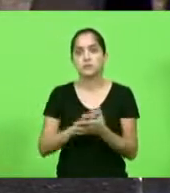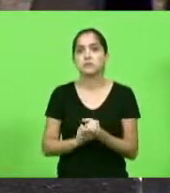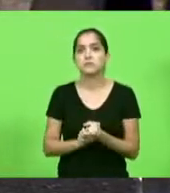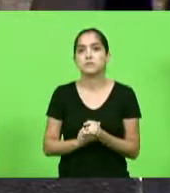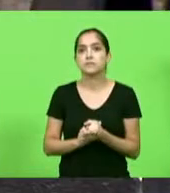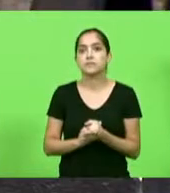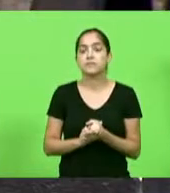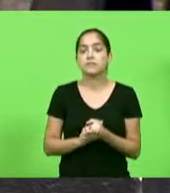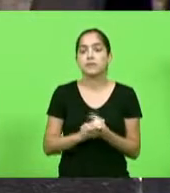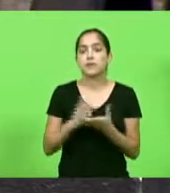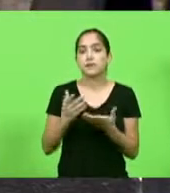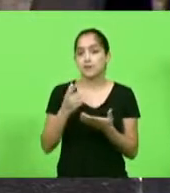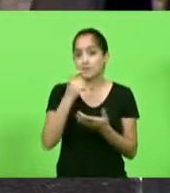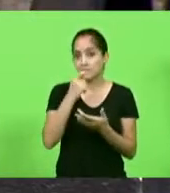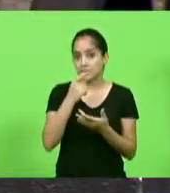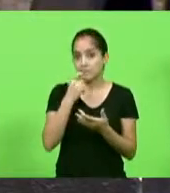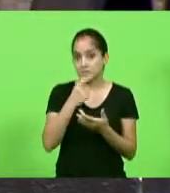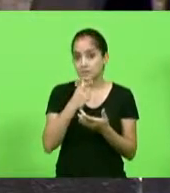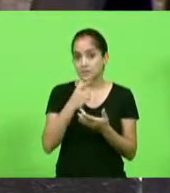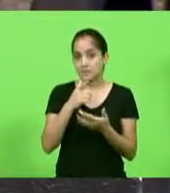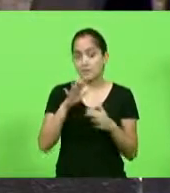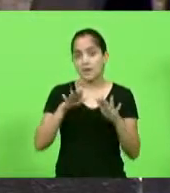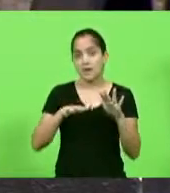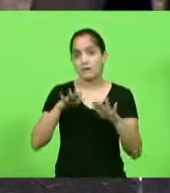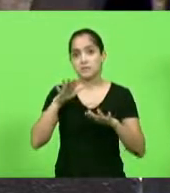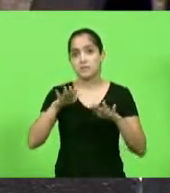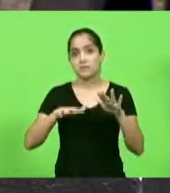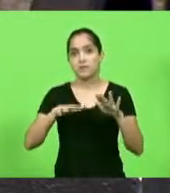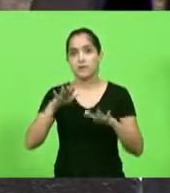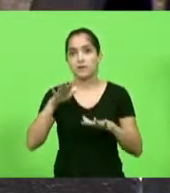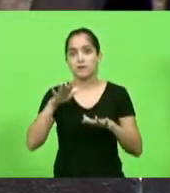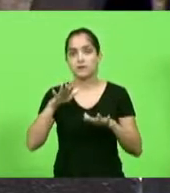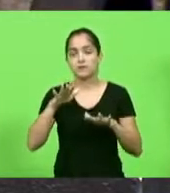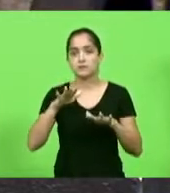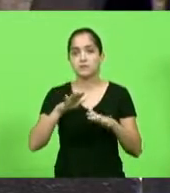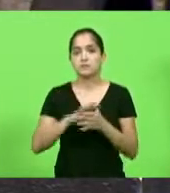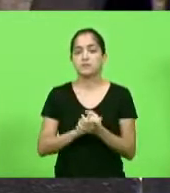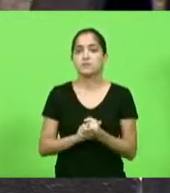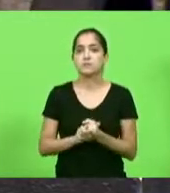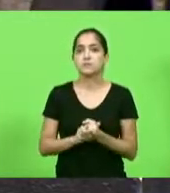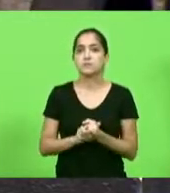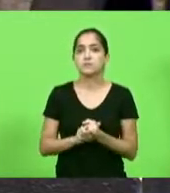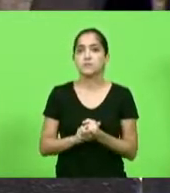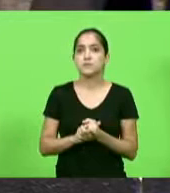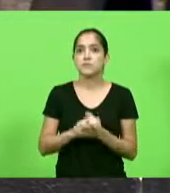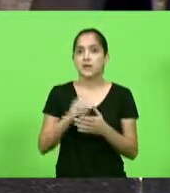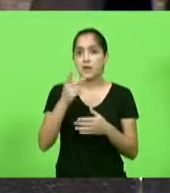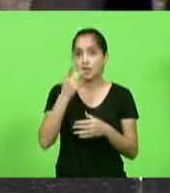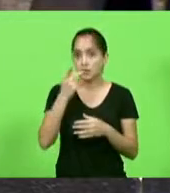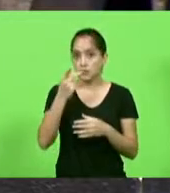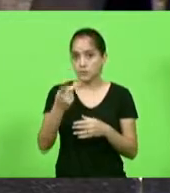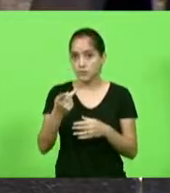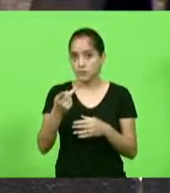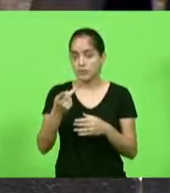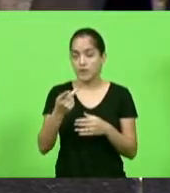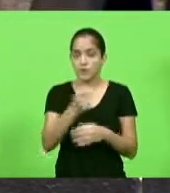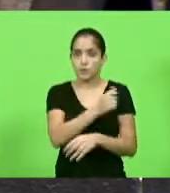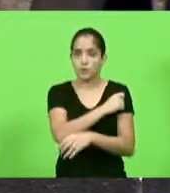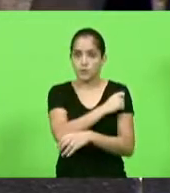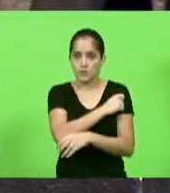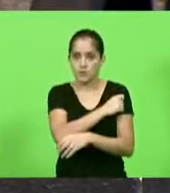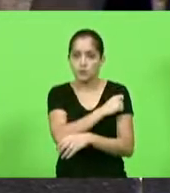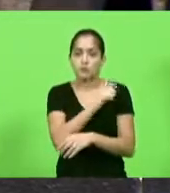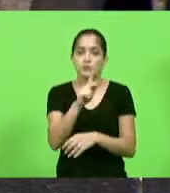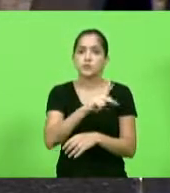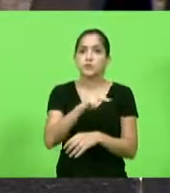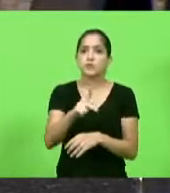é engraçado que muitas vezes, para contrapor aquilo que estou falando, os alunos, até